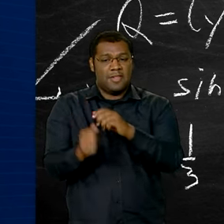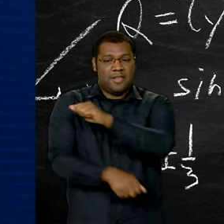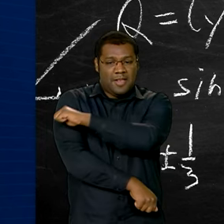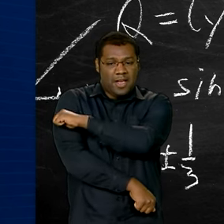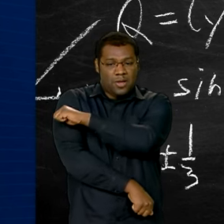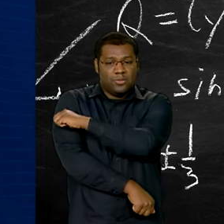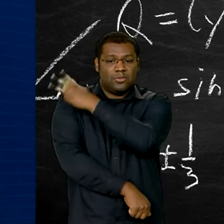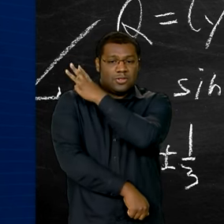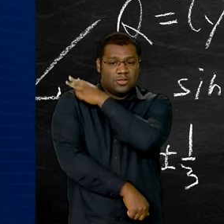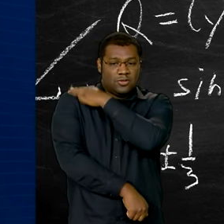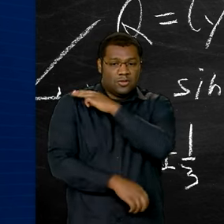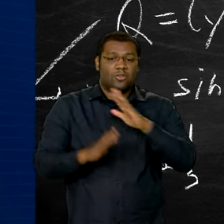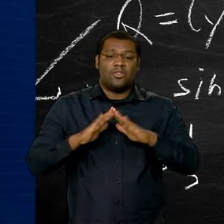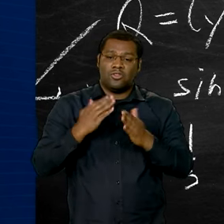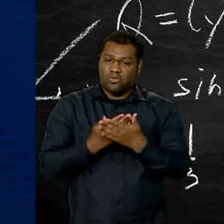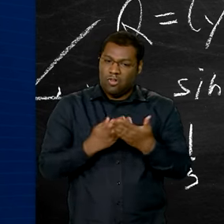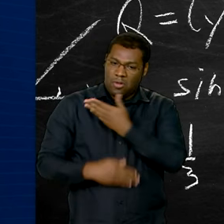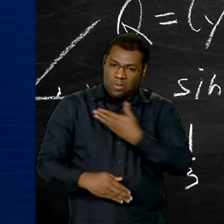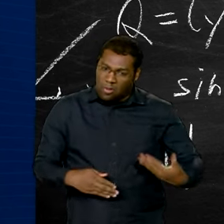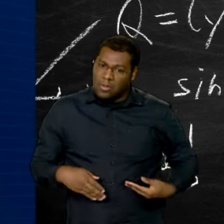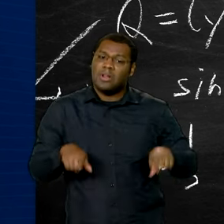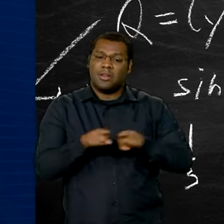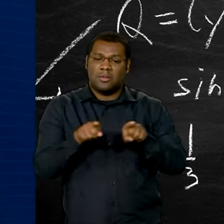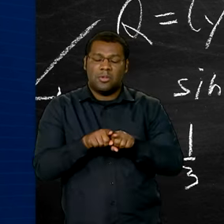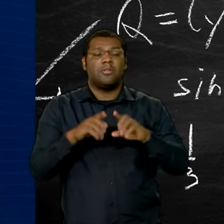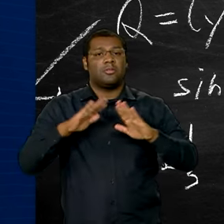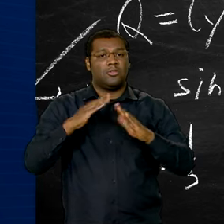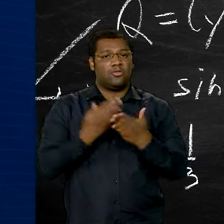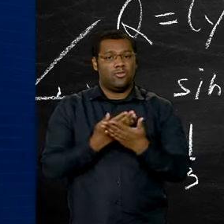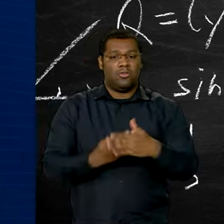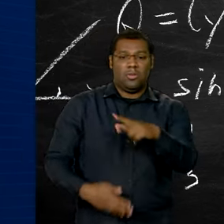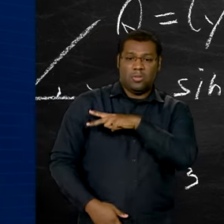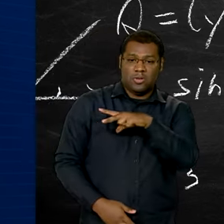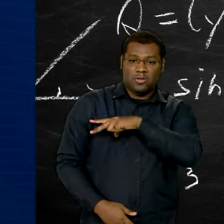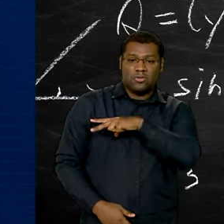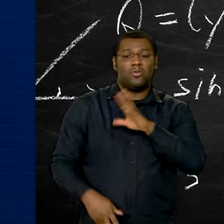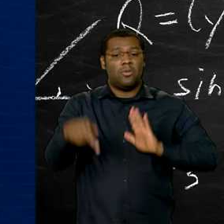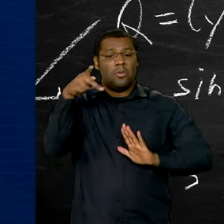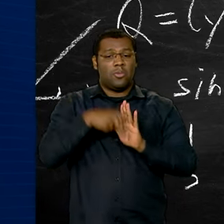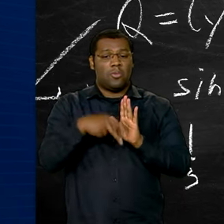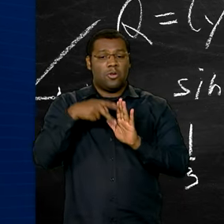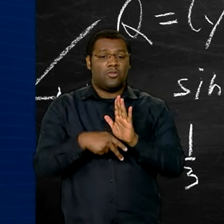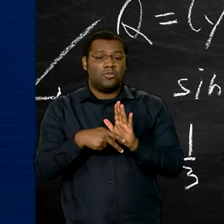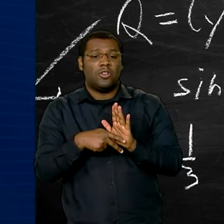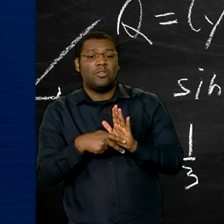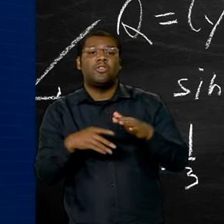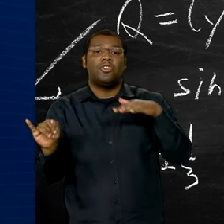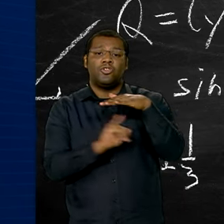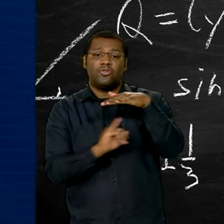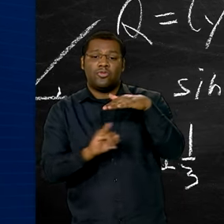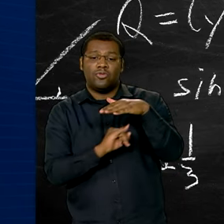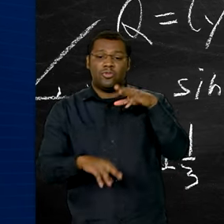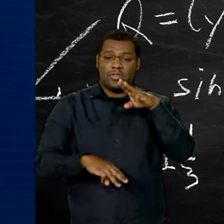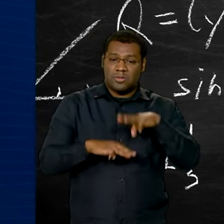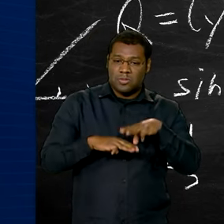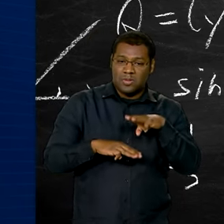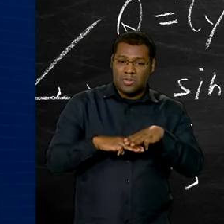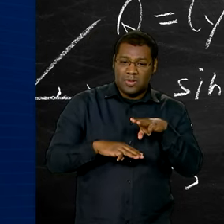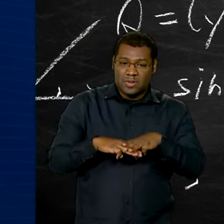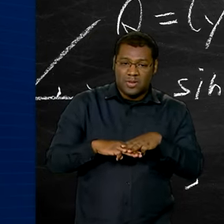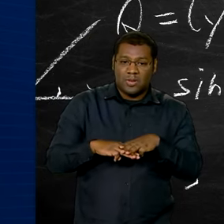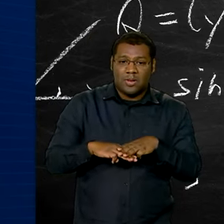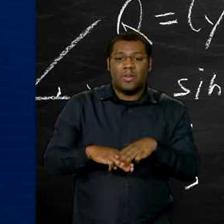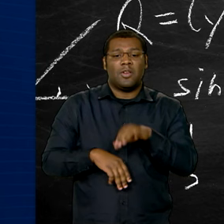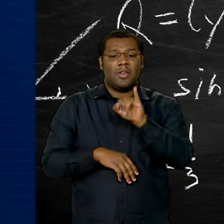médio de escolas públicas e particulares. O projeto é realizado pelo Instituto de Matemática Pura e Aplicada,